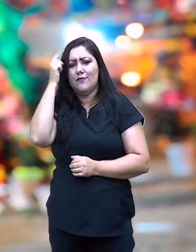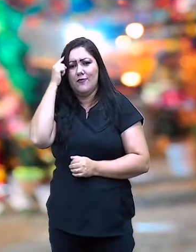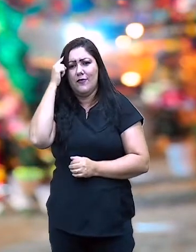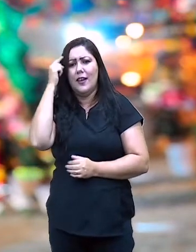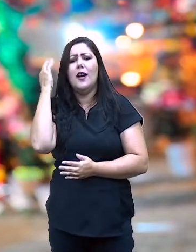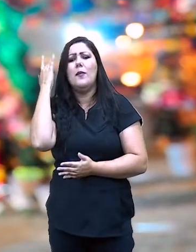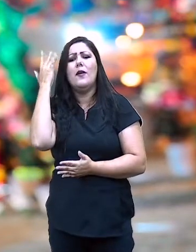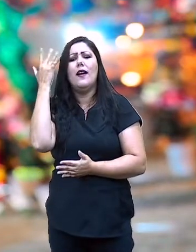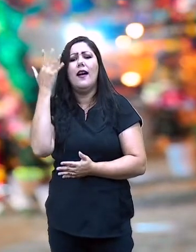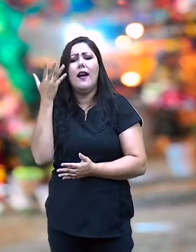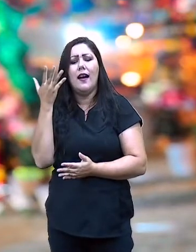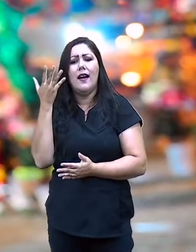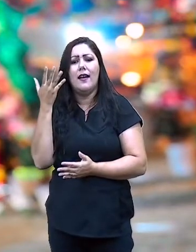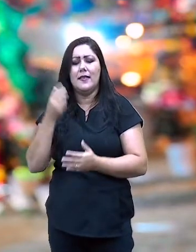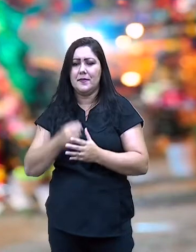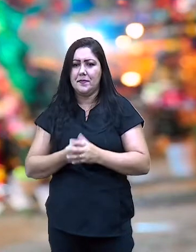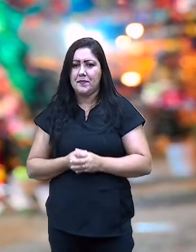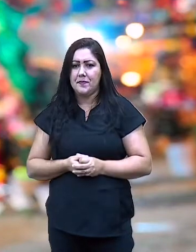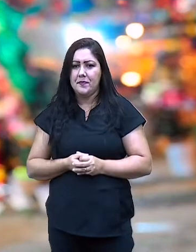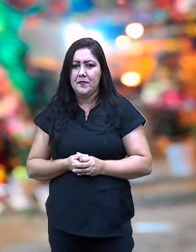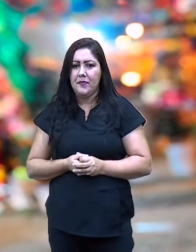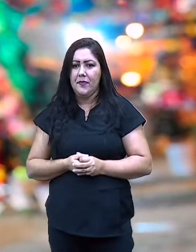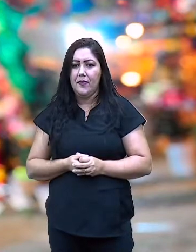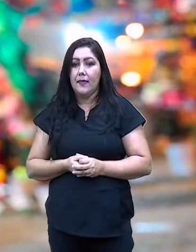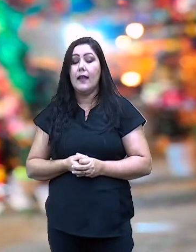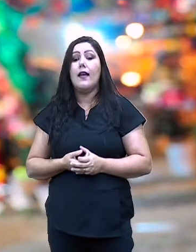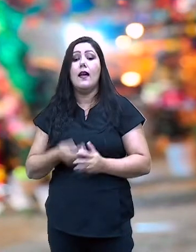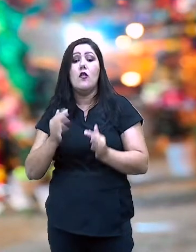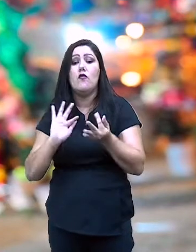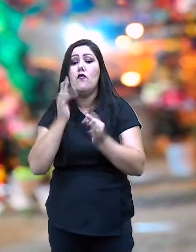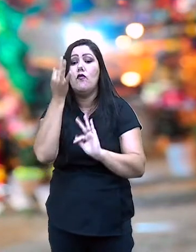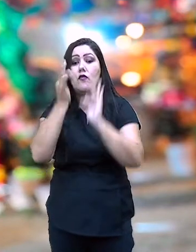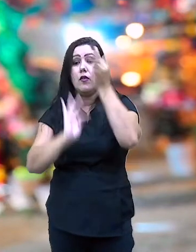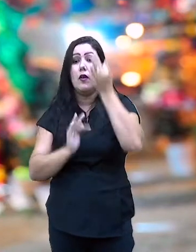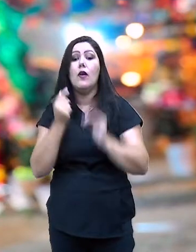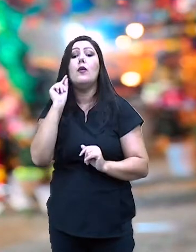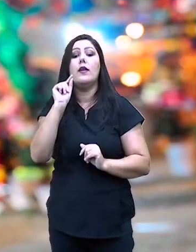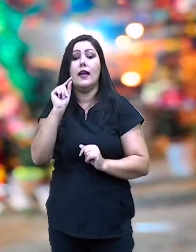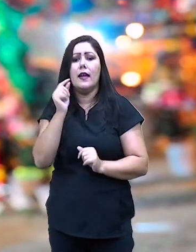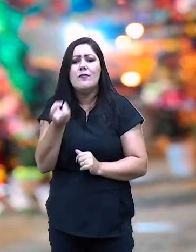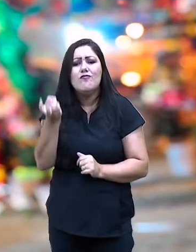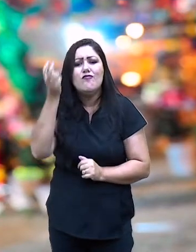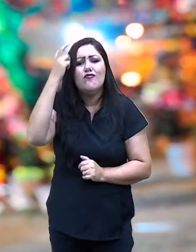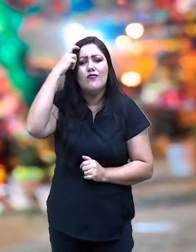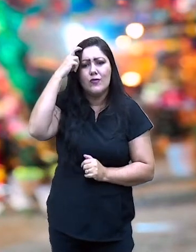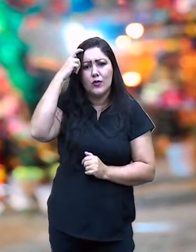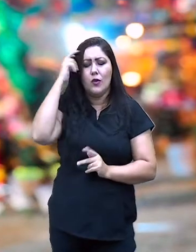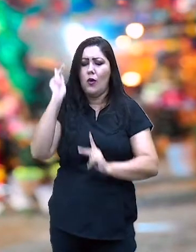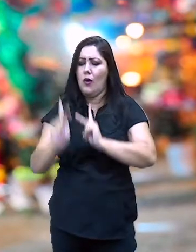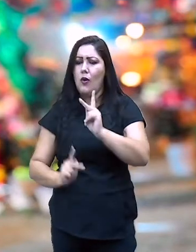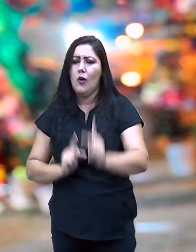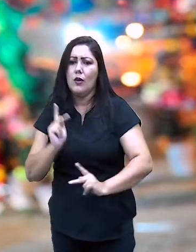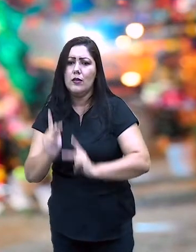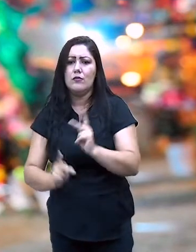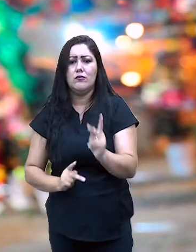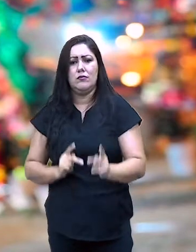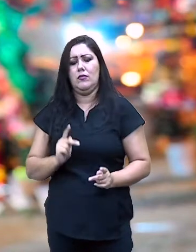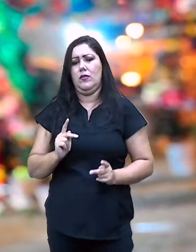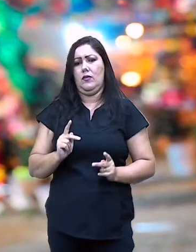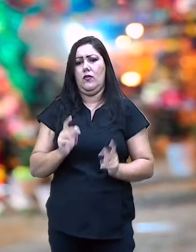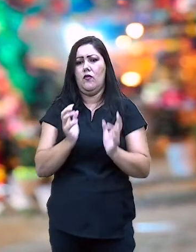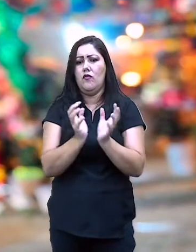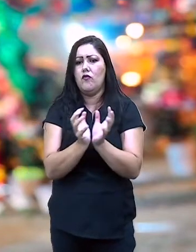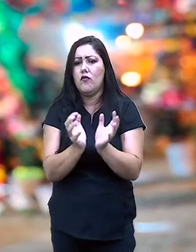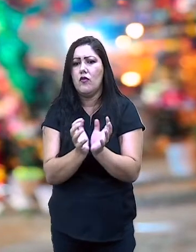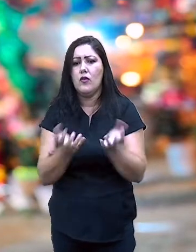folclore. O é? O folclore é a cultura de um povo. O conservar dessa cultura